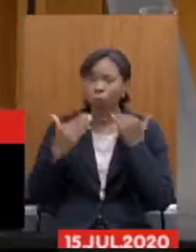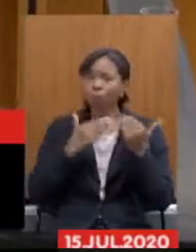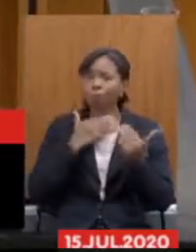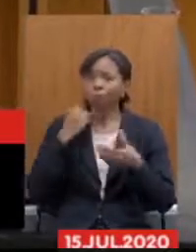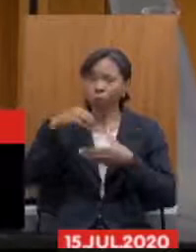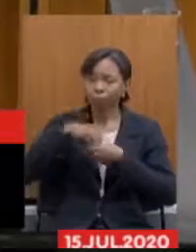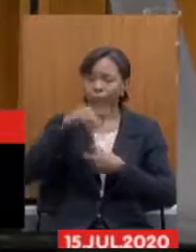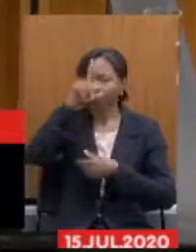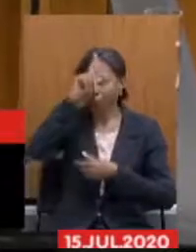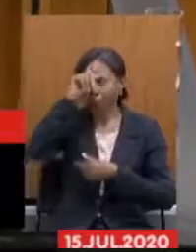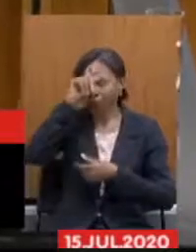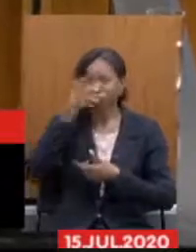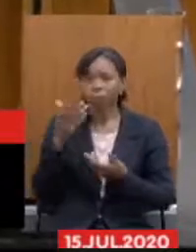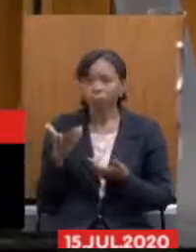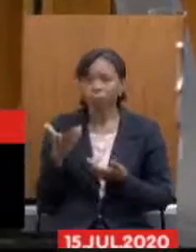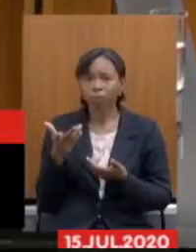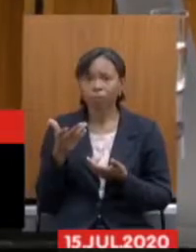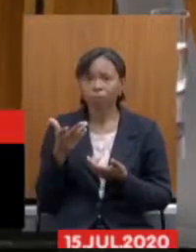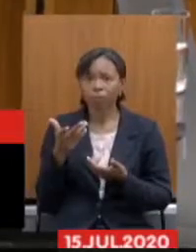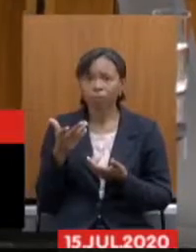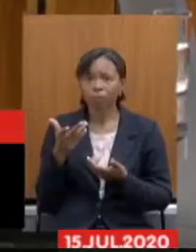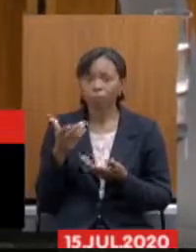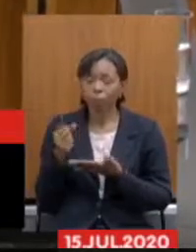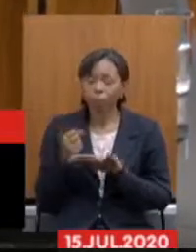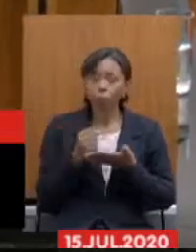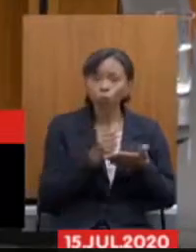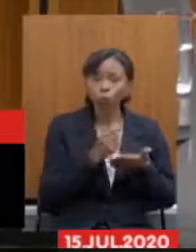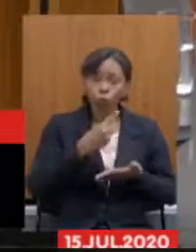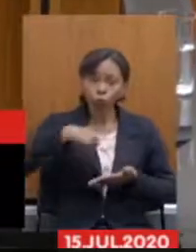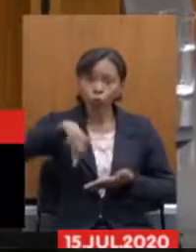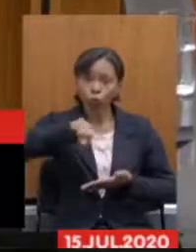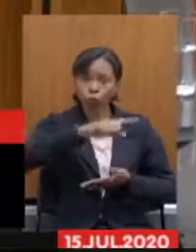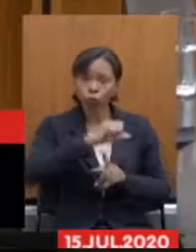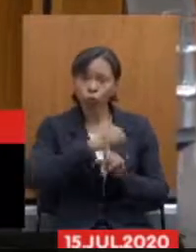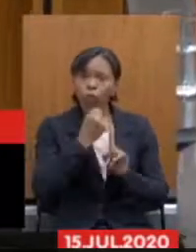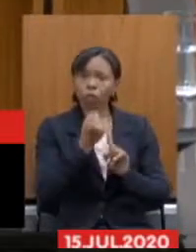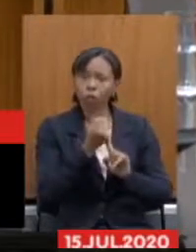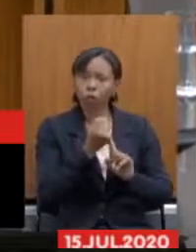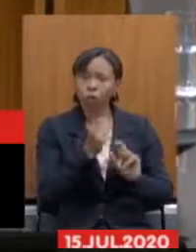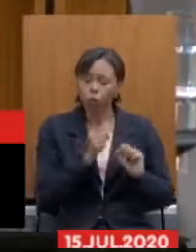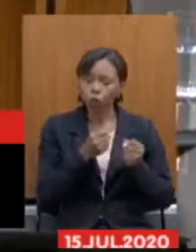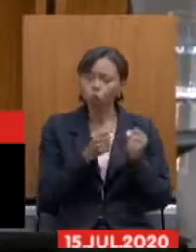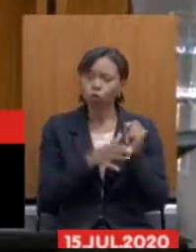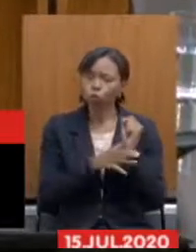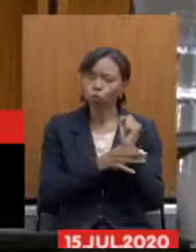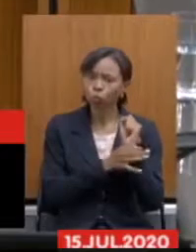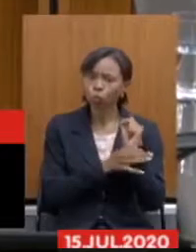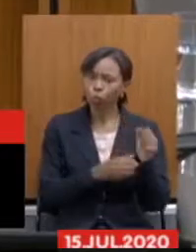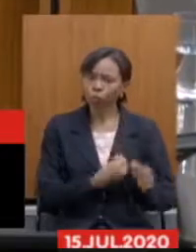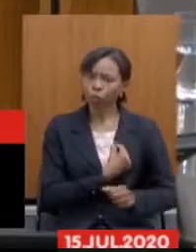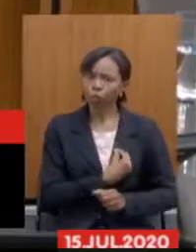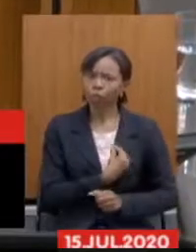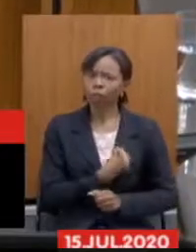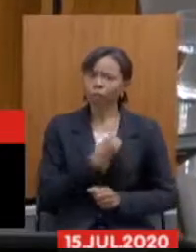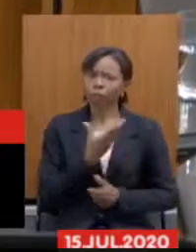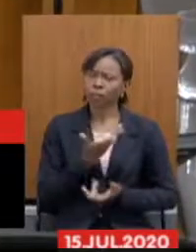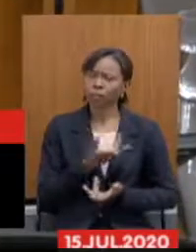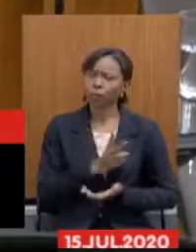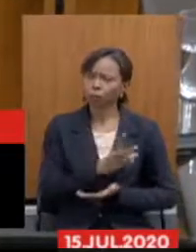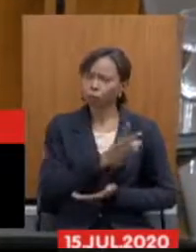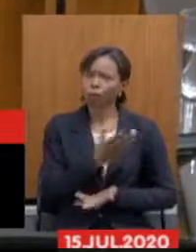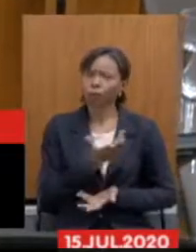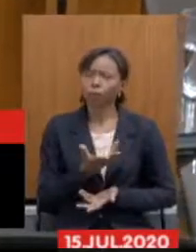nós cidadãos de Minas Gerais em segurança para salvar nossas vidas então